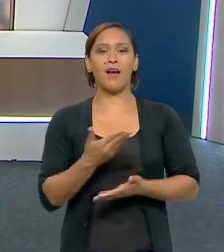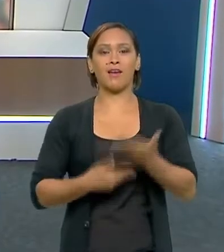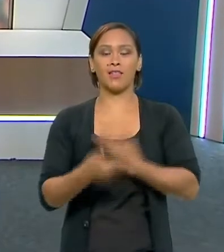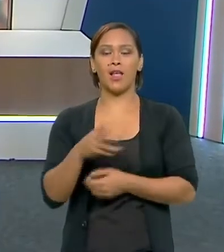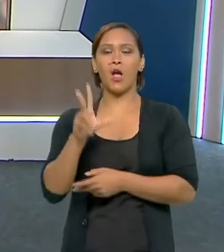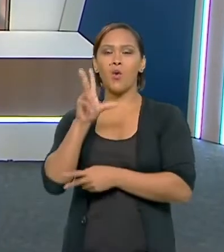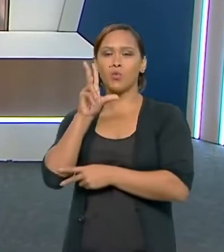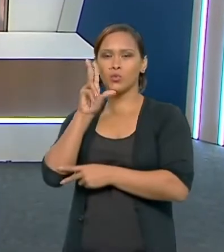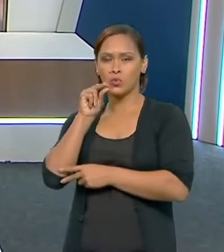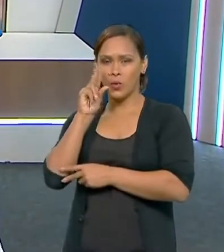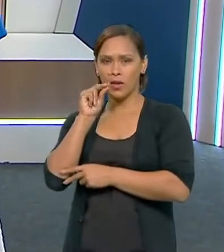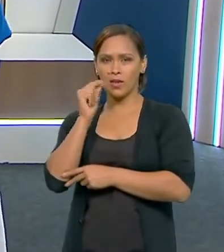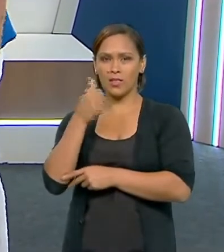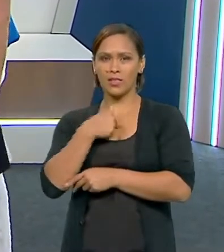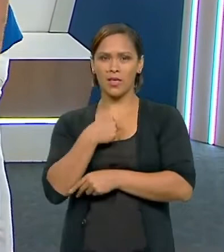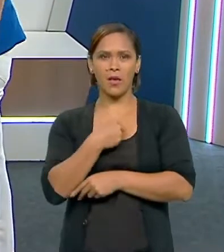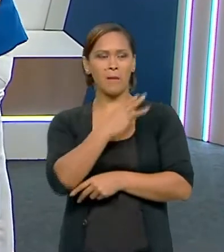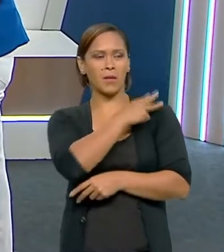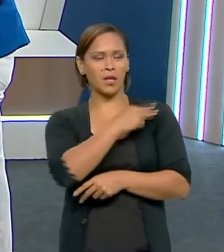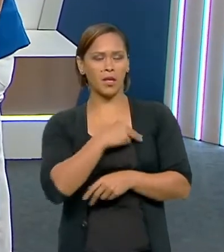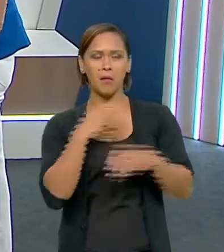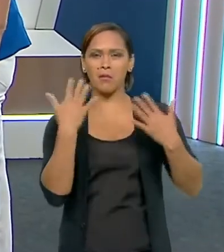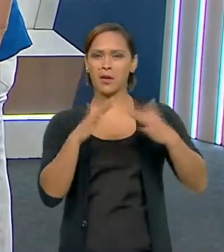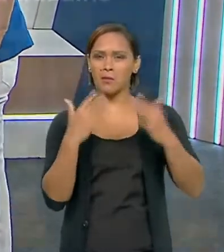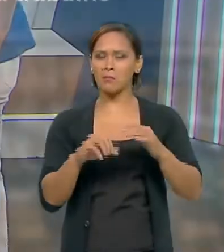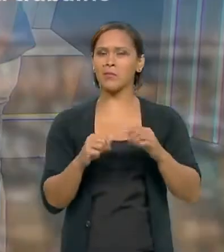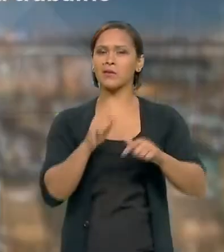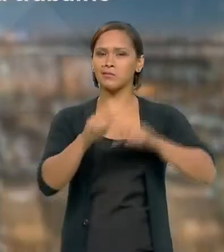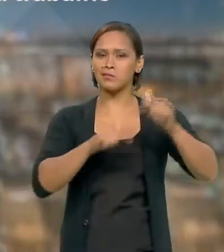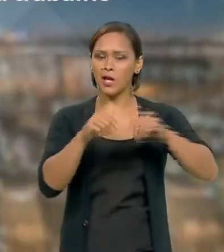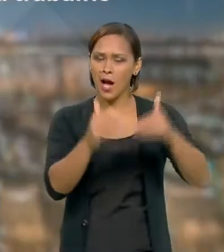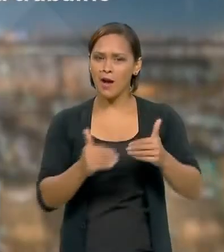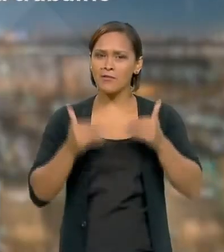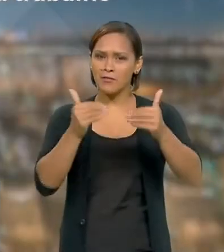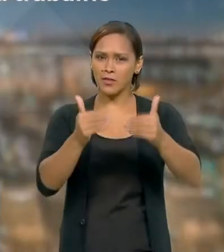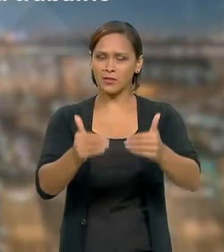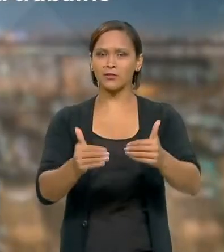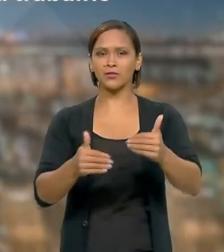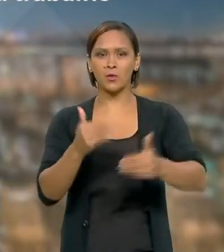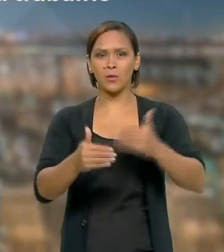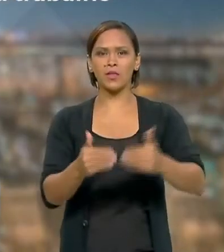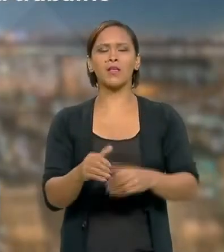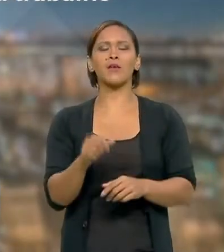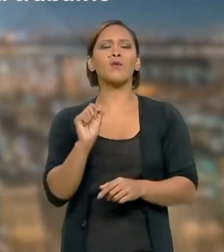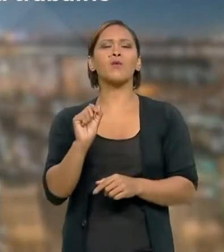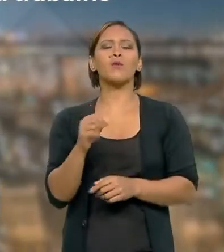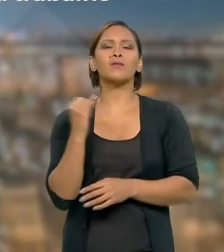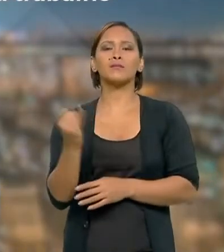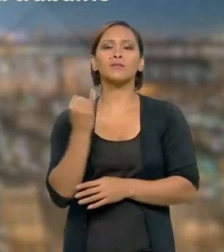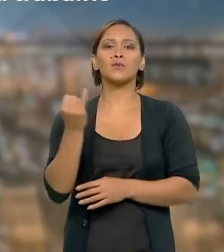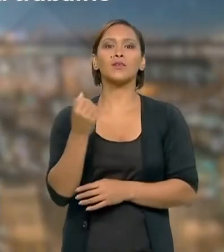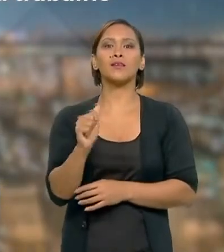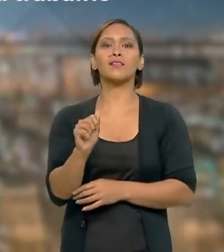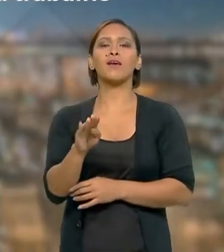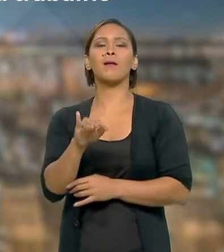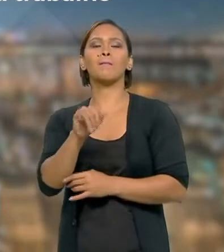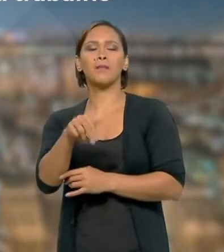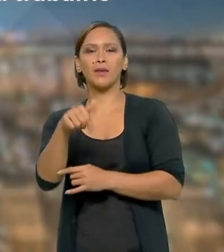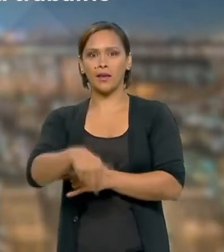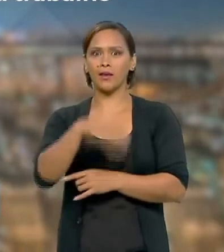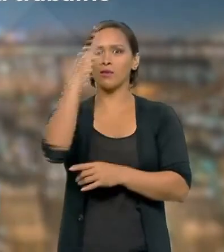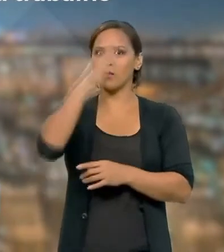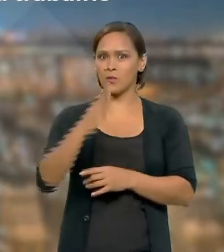TV Brasil Ministro, parabéns pelo trabalho à frente do Ministério. O Alan pergunta qual a importância da ABIN para o Brasil?